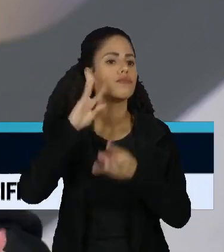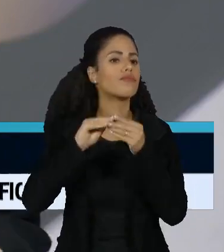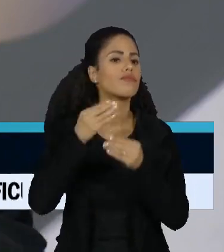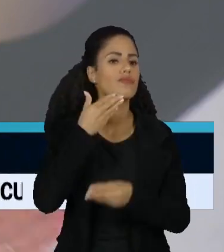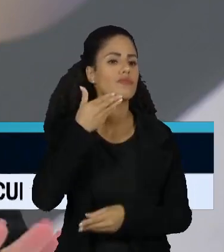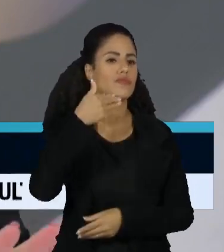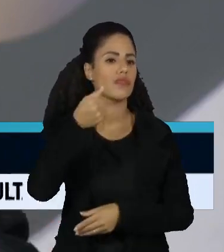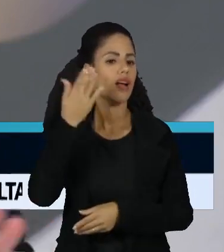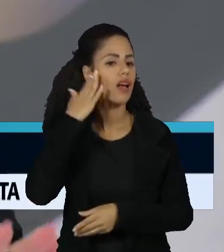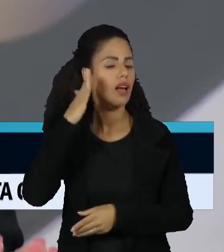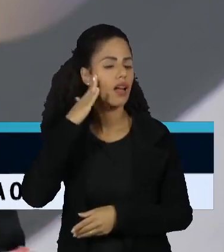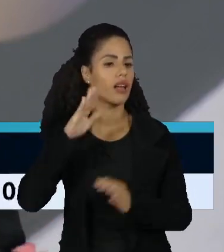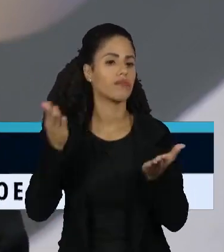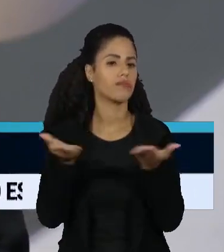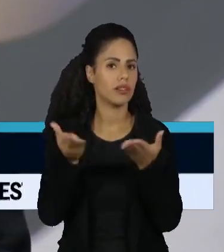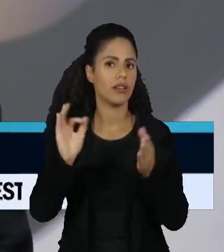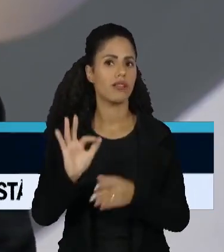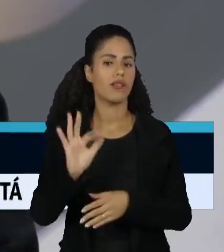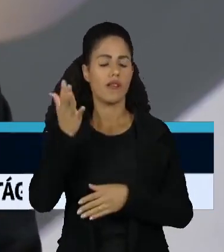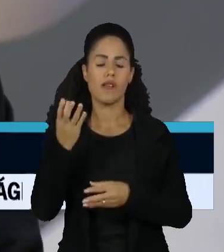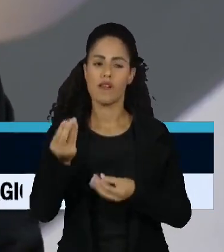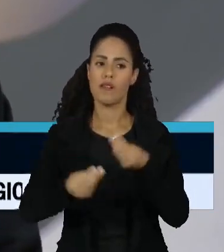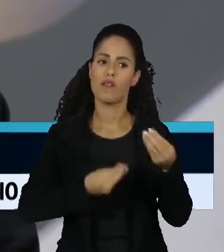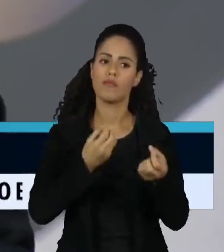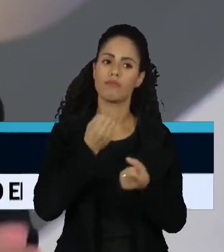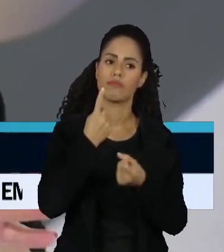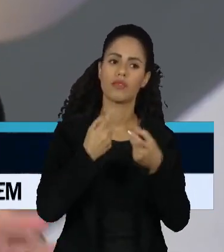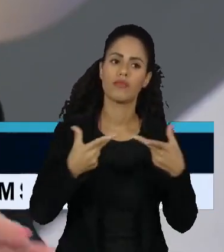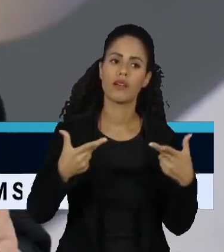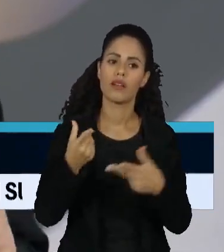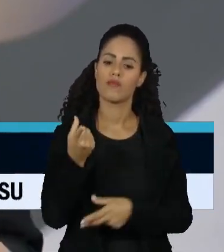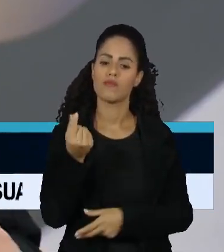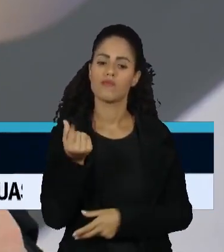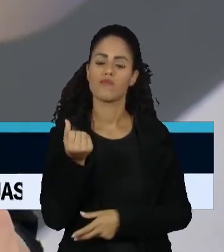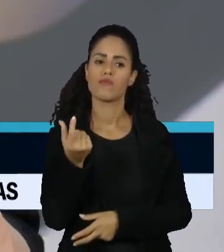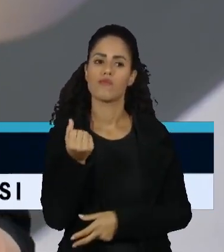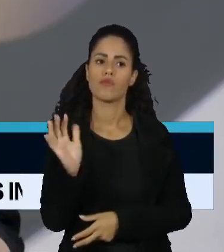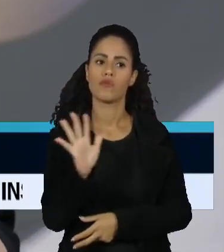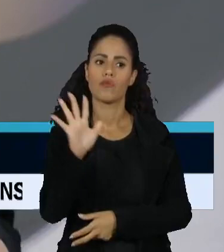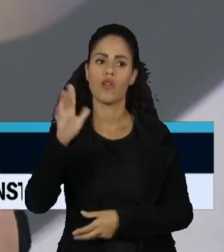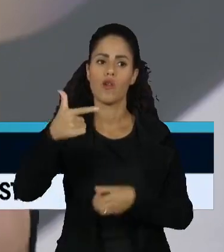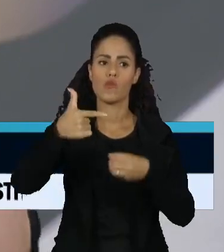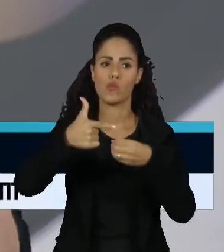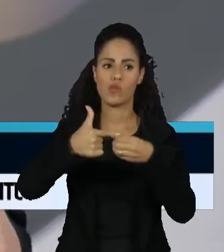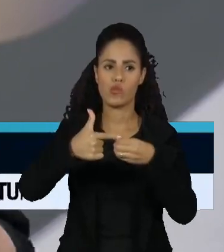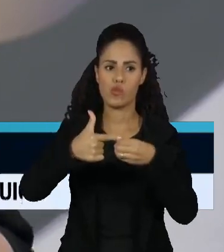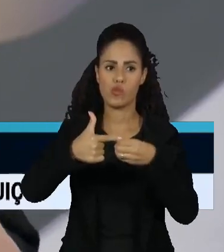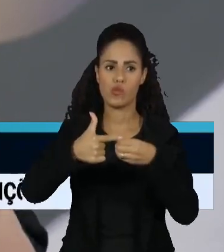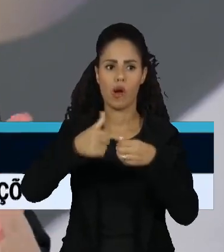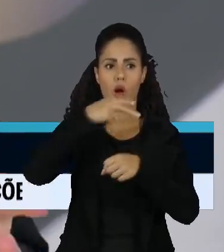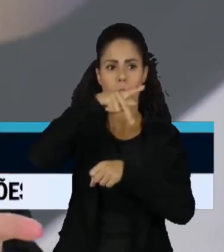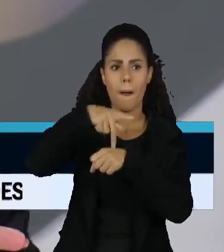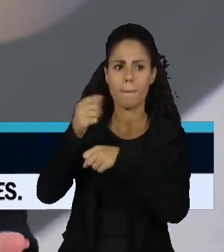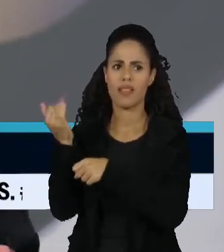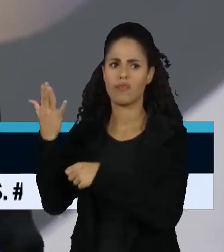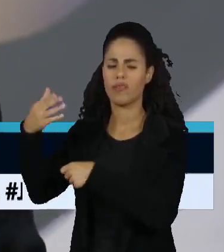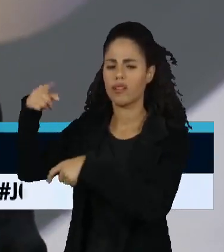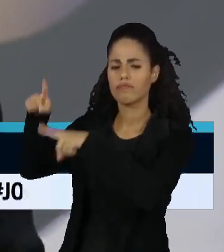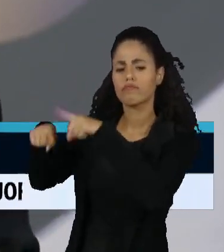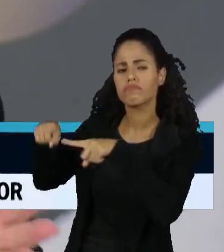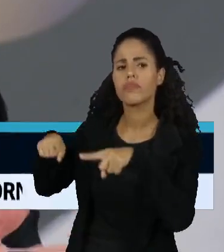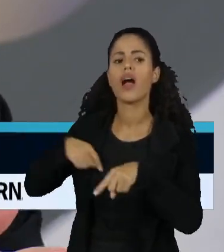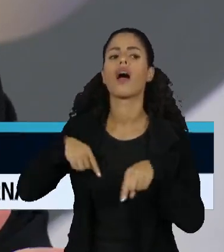que ia acontecer, iriam acontecer aumentos de preço de combustíveis quando o preço lá fora variava. Então, a gente sabia